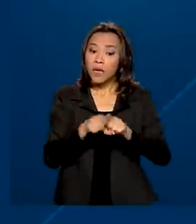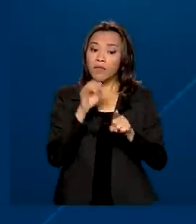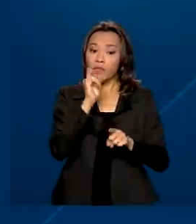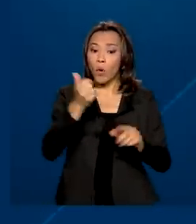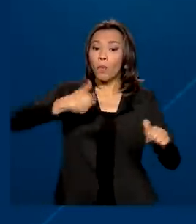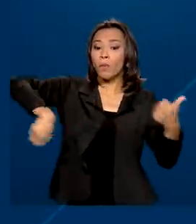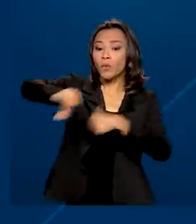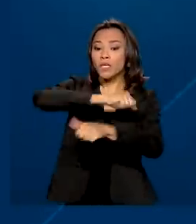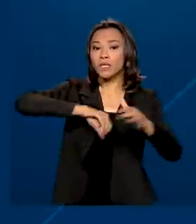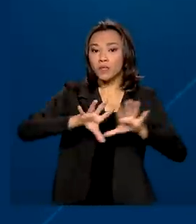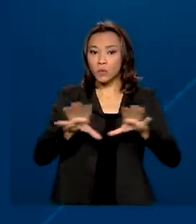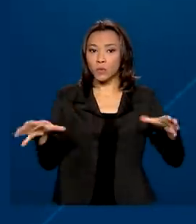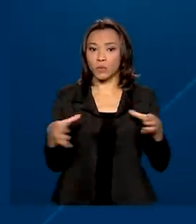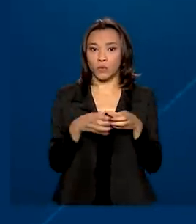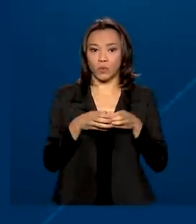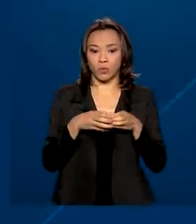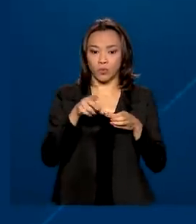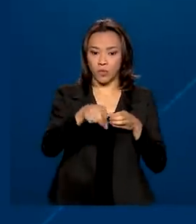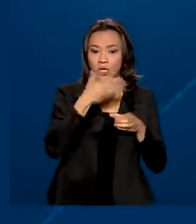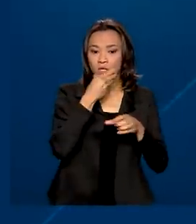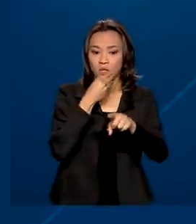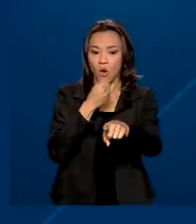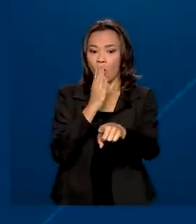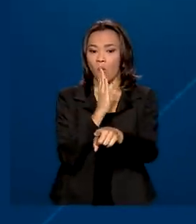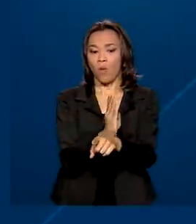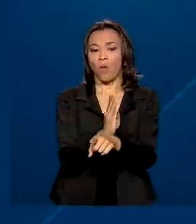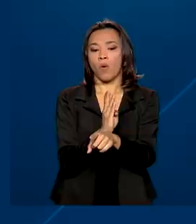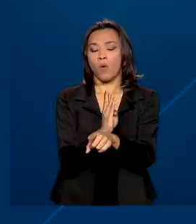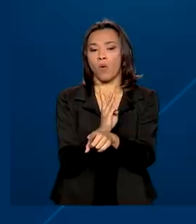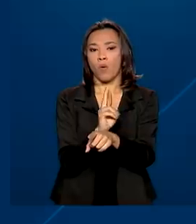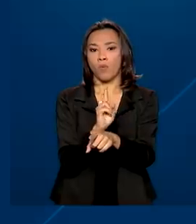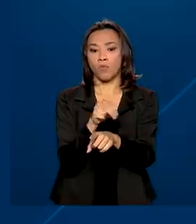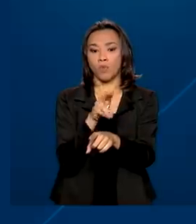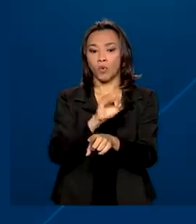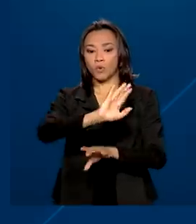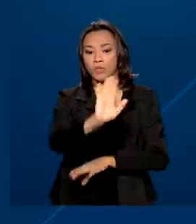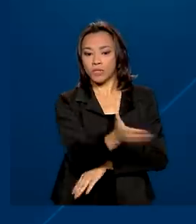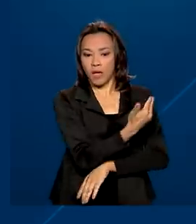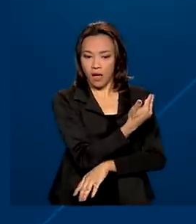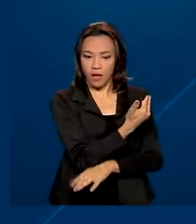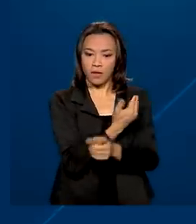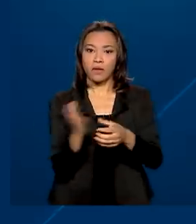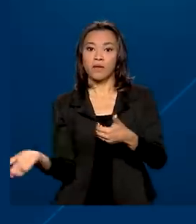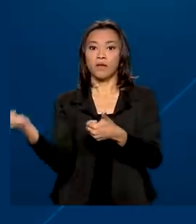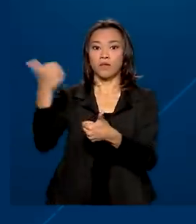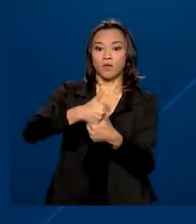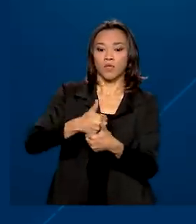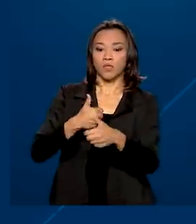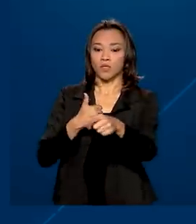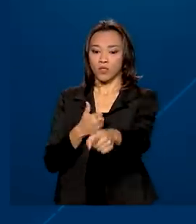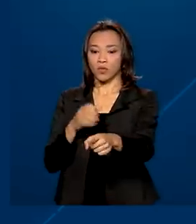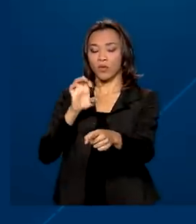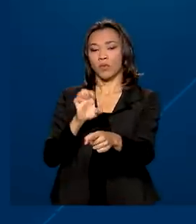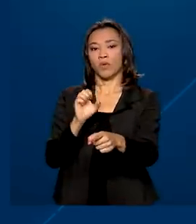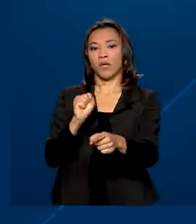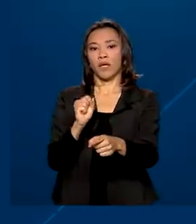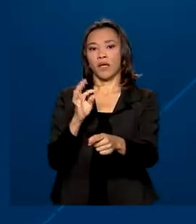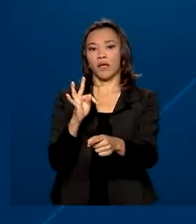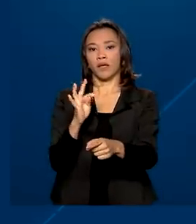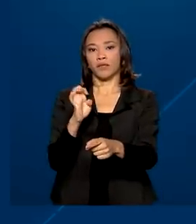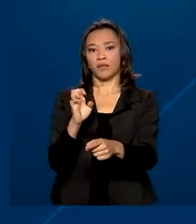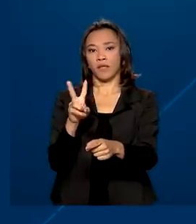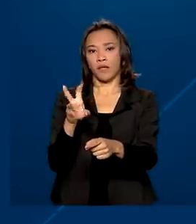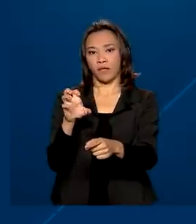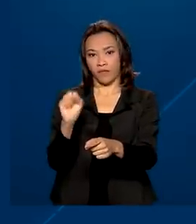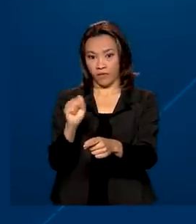equipe econômica. Sai Bruno Funchal, secretário especial de Tesouro e Orçamento, e entra Esteves Colnago, que foi